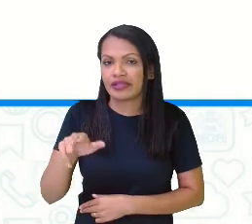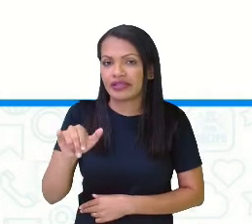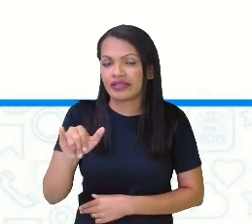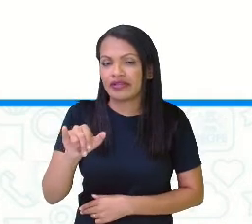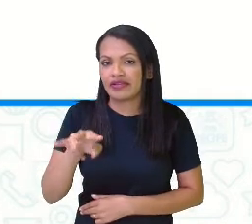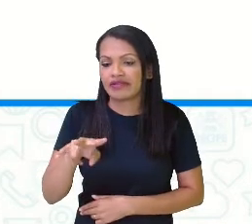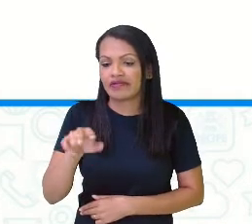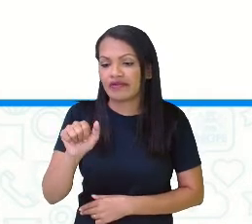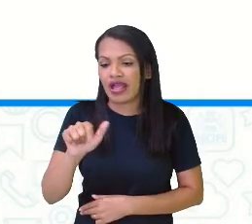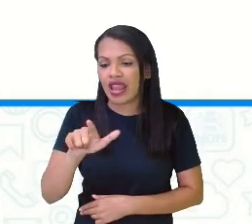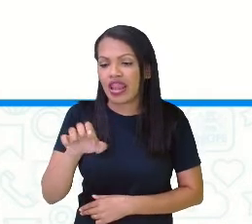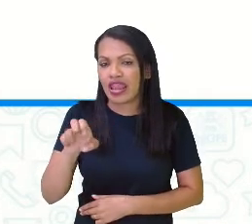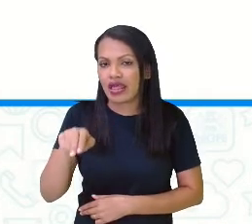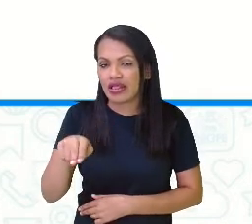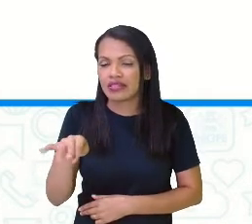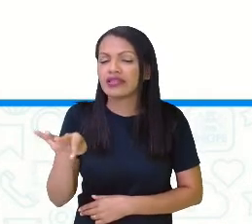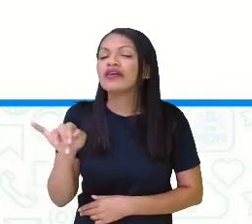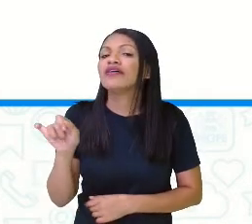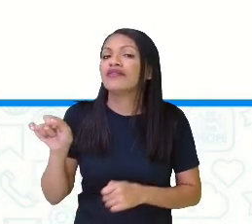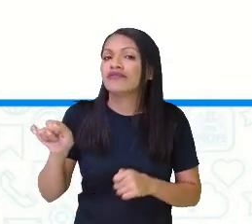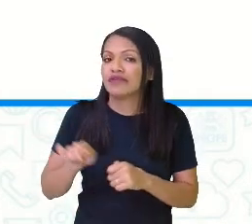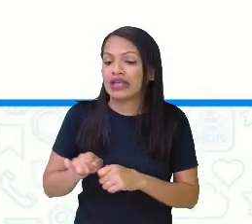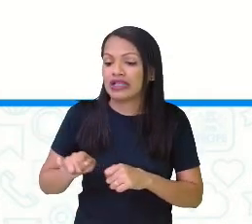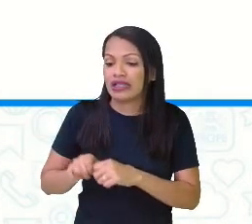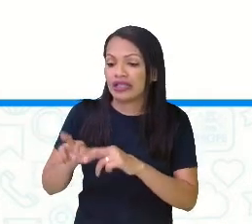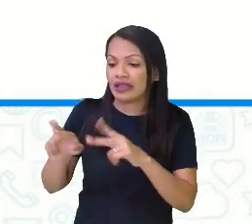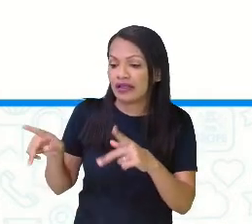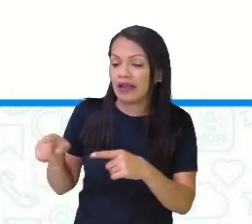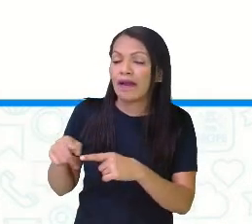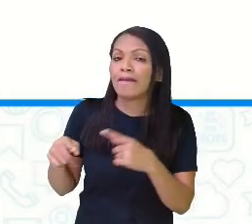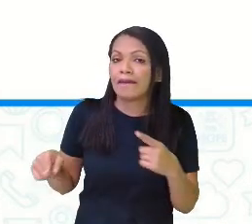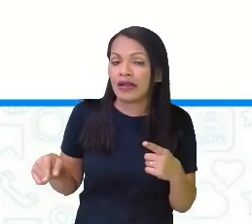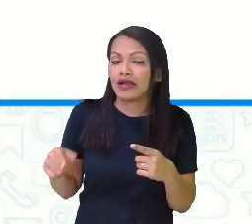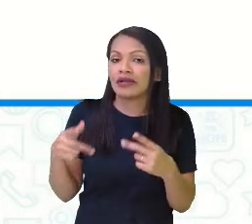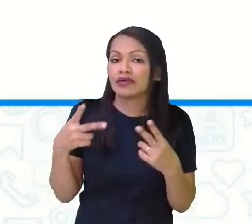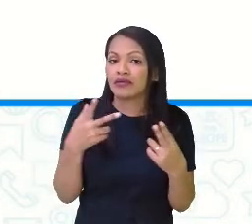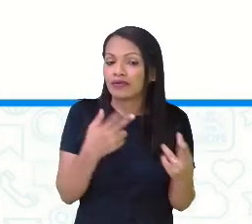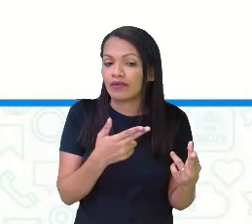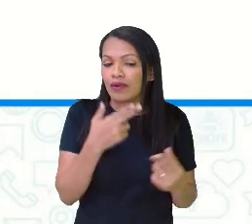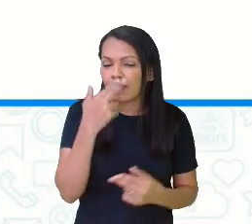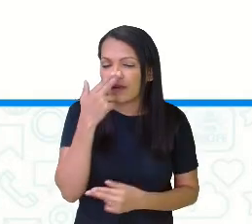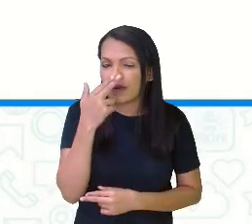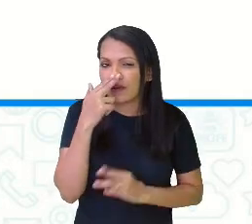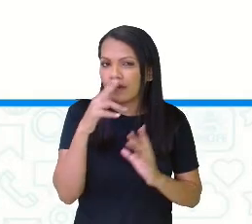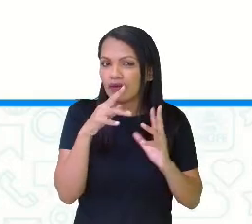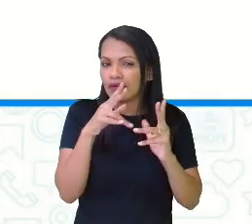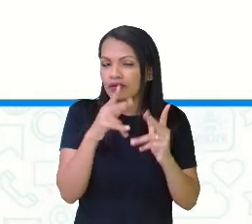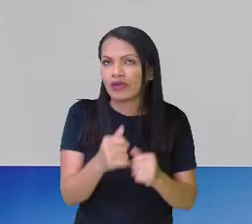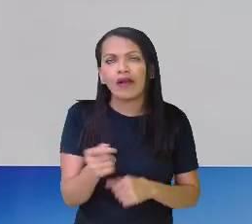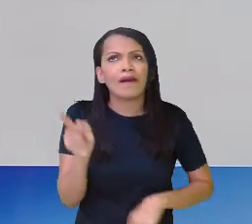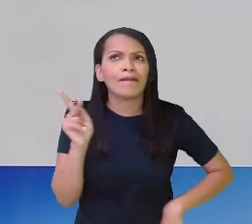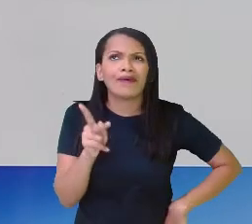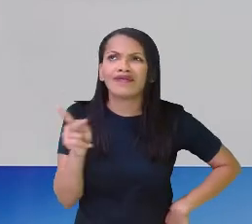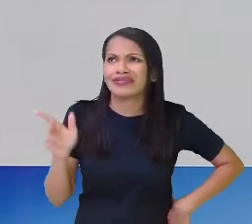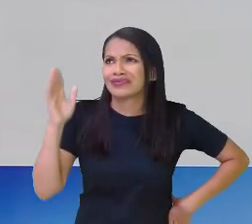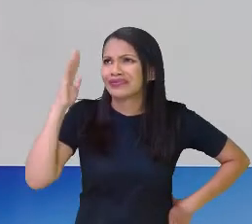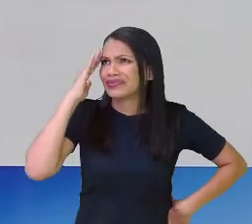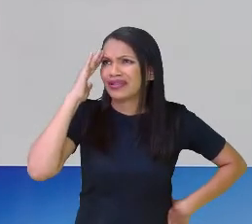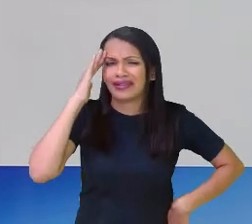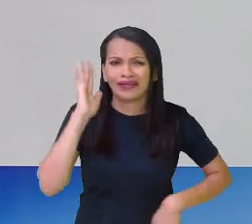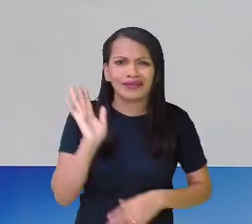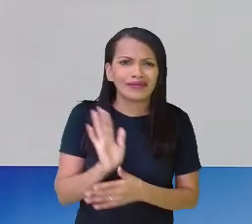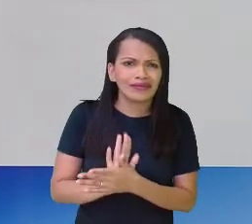formas diferentes, mas representam a mesma parte de um todo. Professora, pelo amor de Deus,